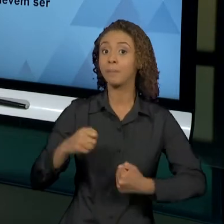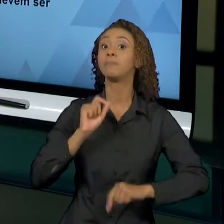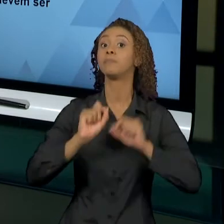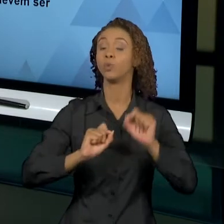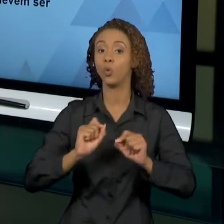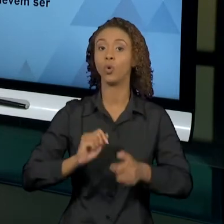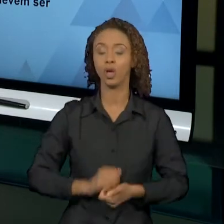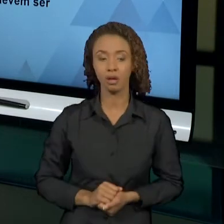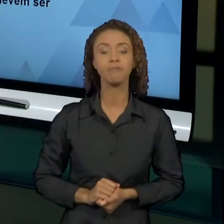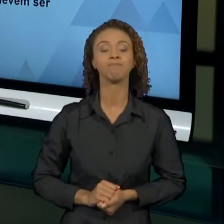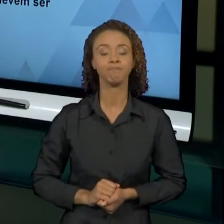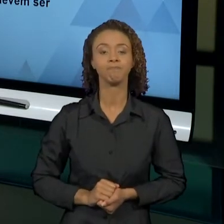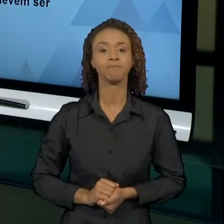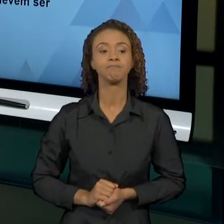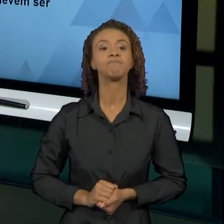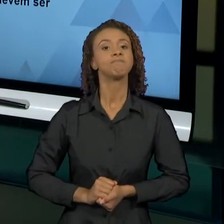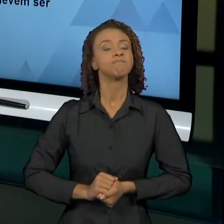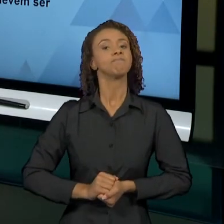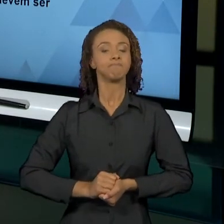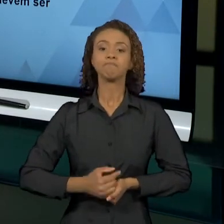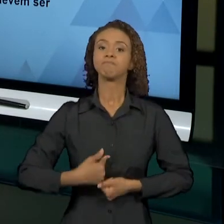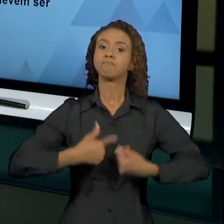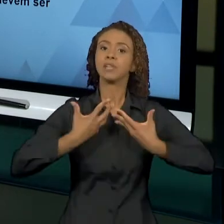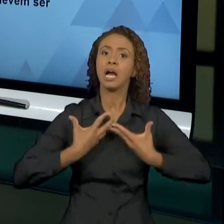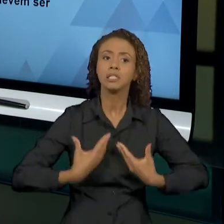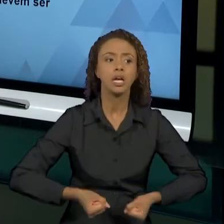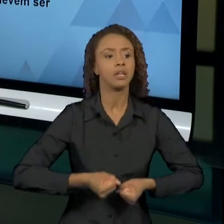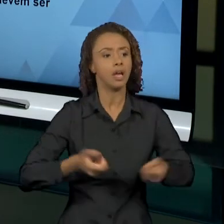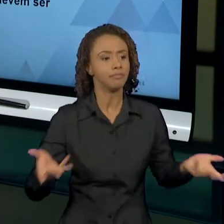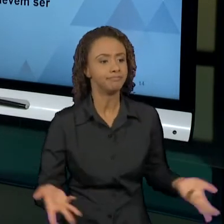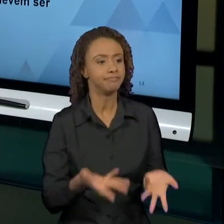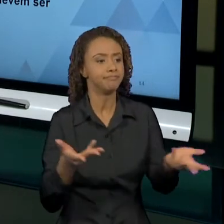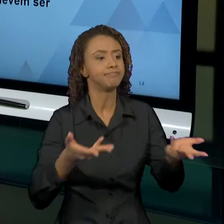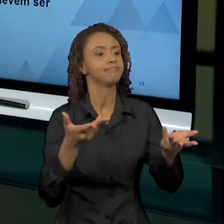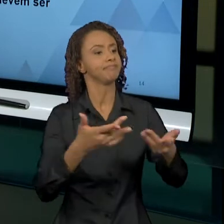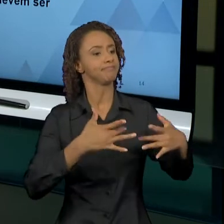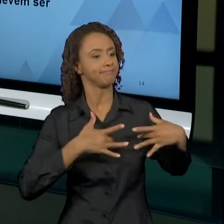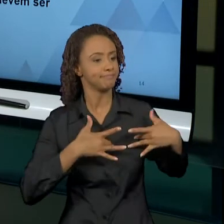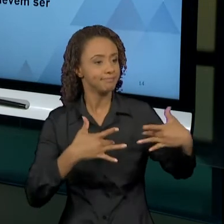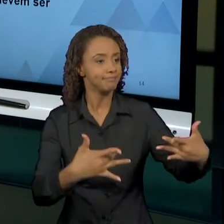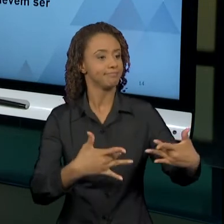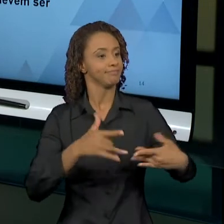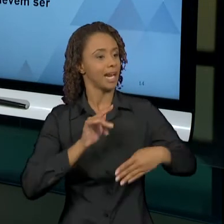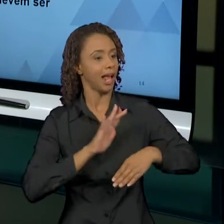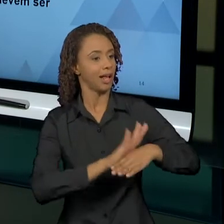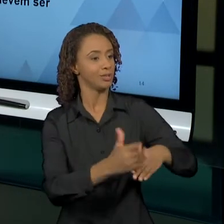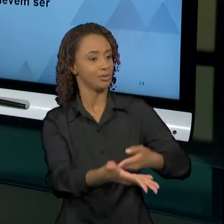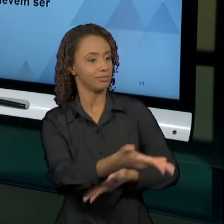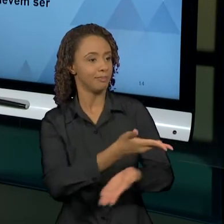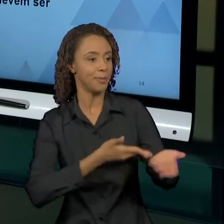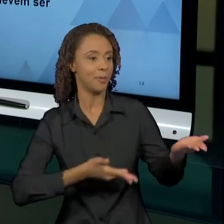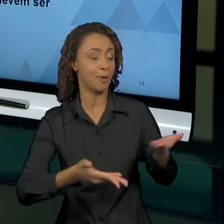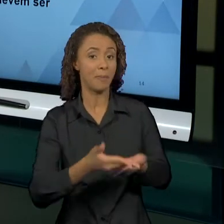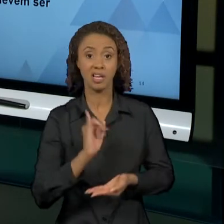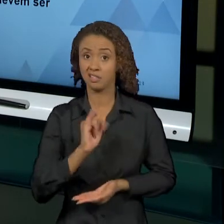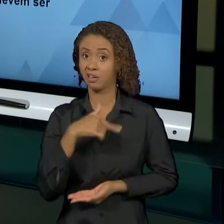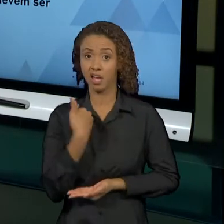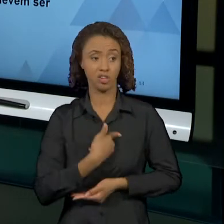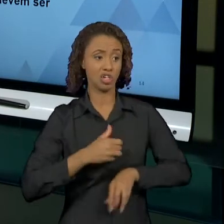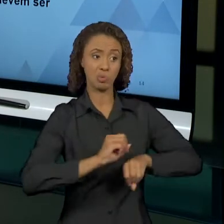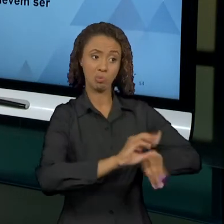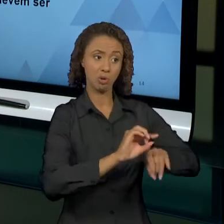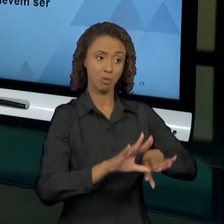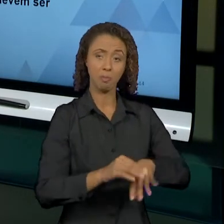compromisso de desenvolvimento de solidariedade, de fraternidade e cooperação. Se a gente não ensinar e não houver nenhum